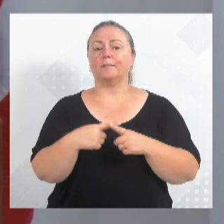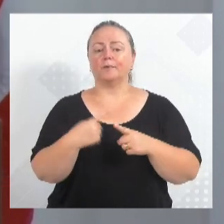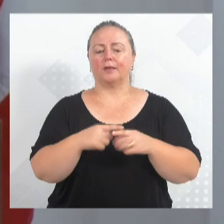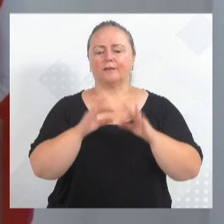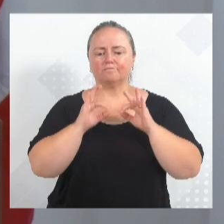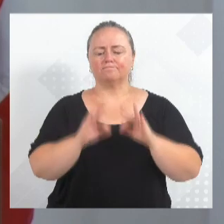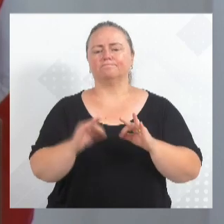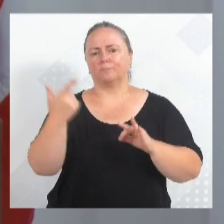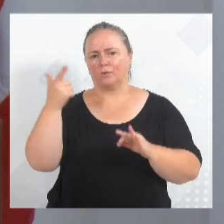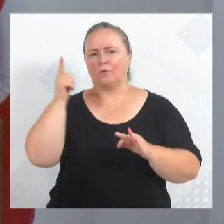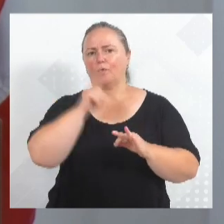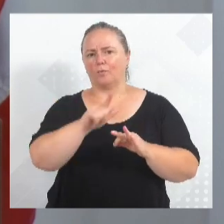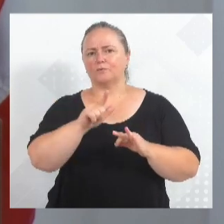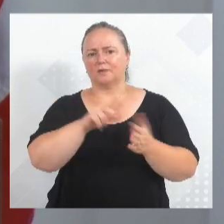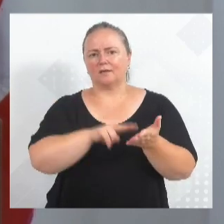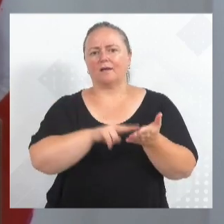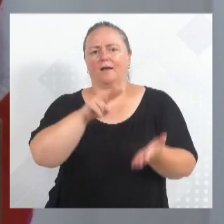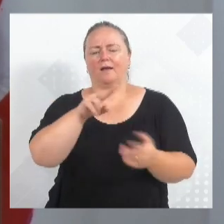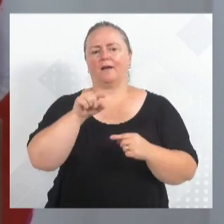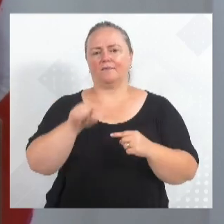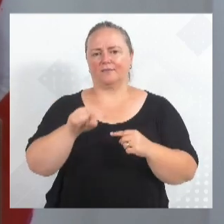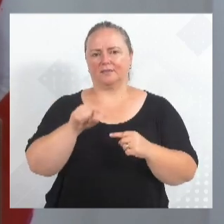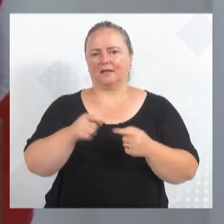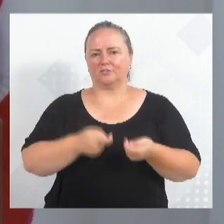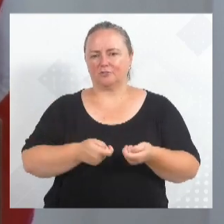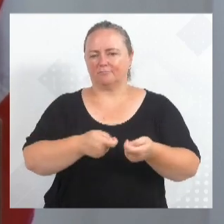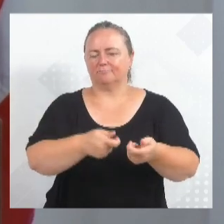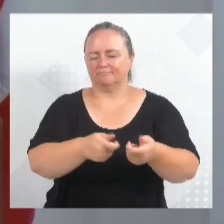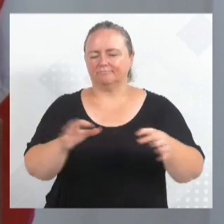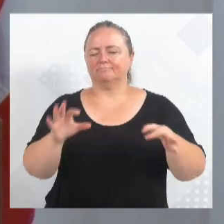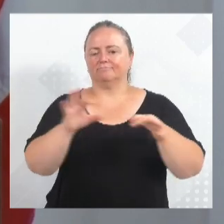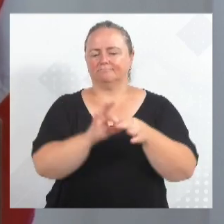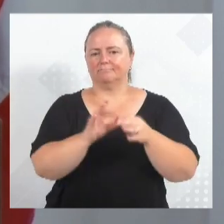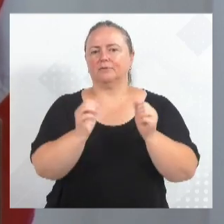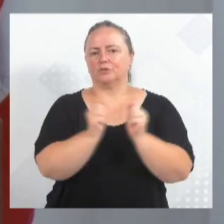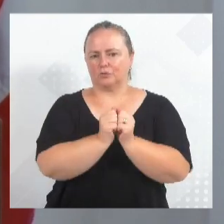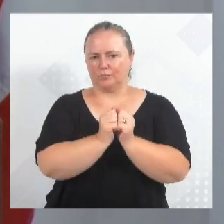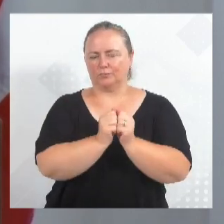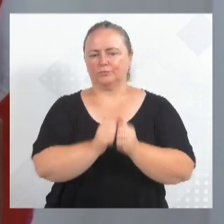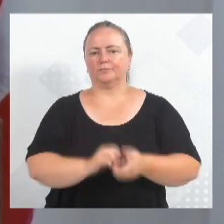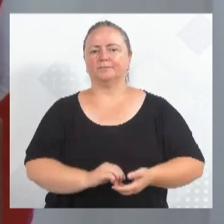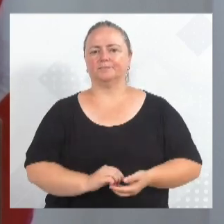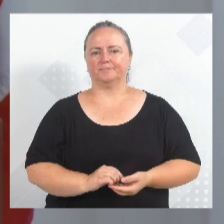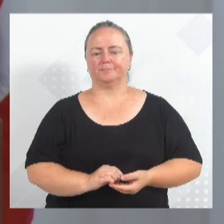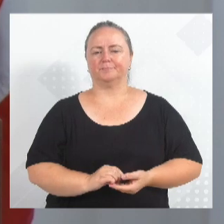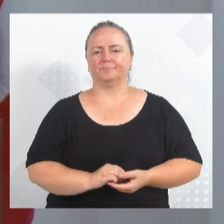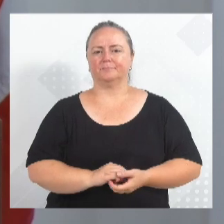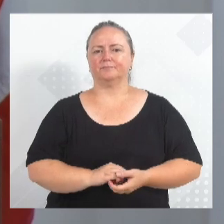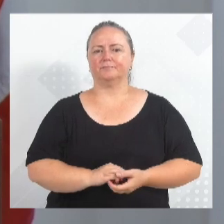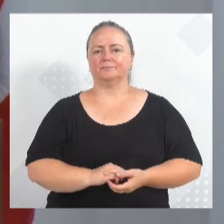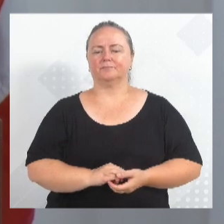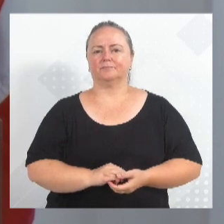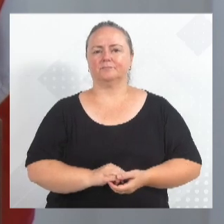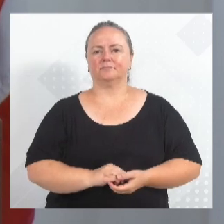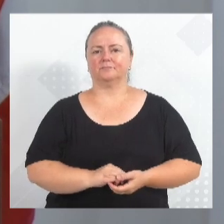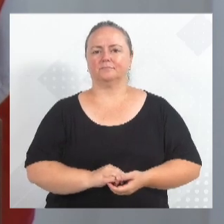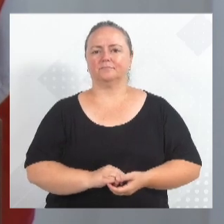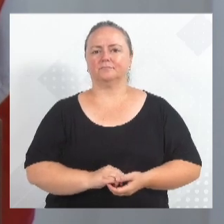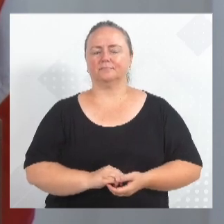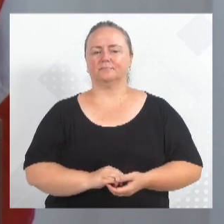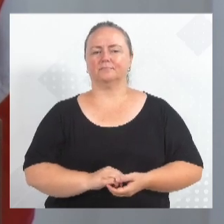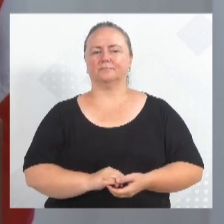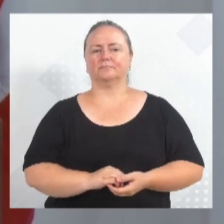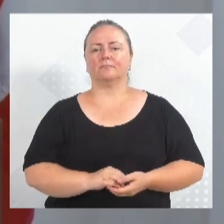possam ser beneficiados com essa concessão do vale estudante. Eu digo isso porque é uma demanda que veio